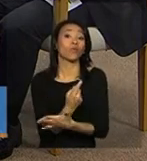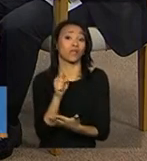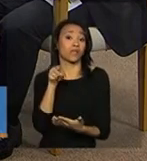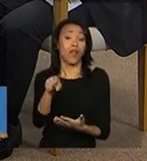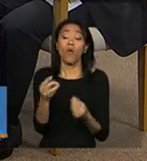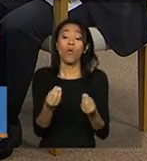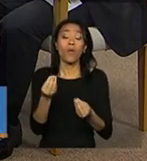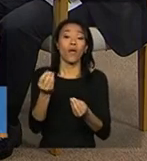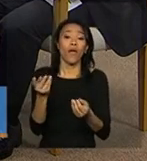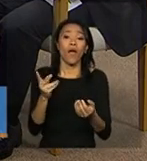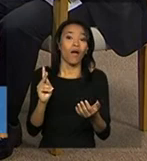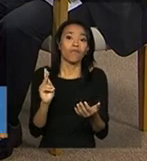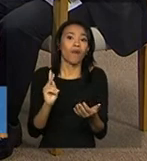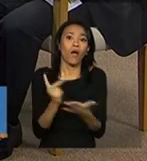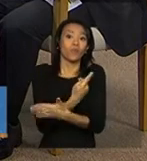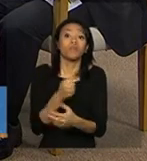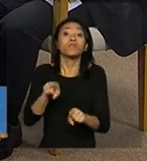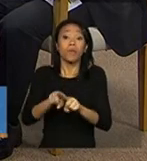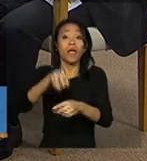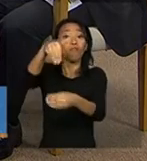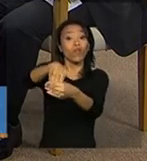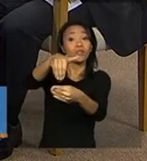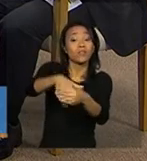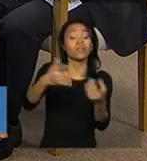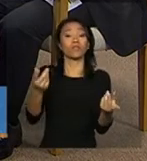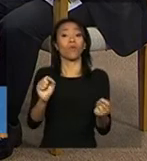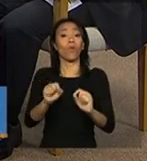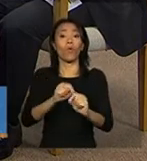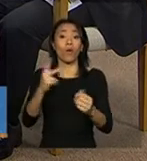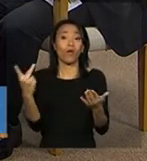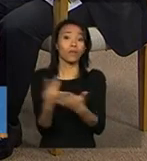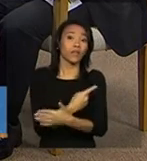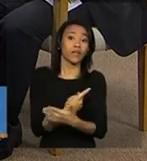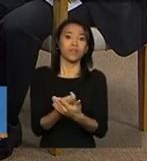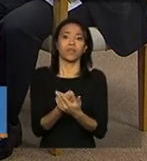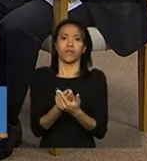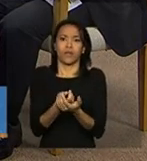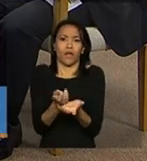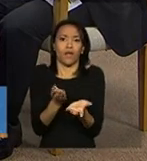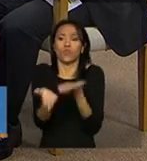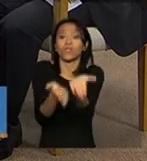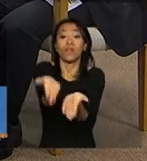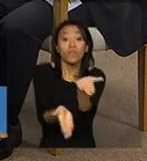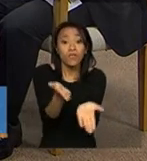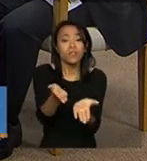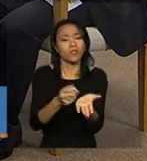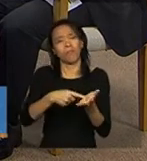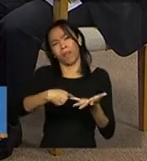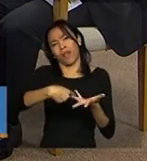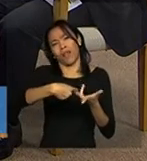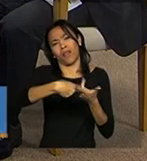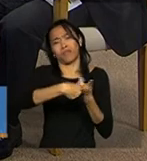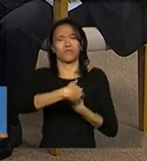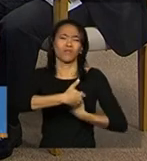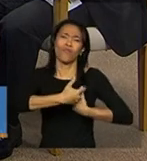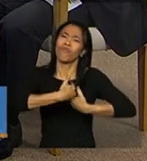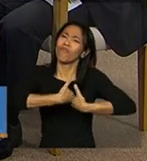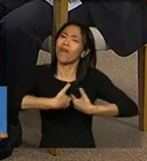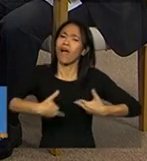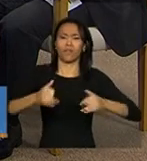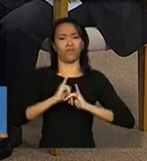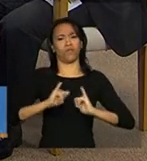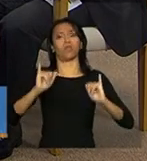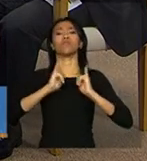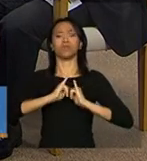eleição, a indicação dos serviços a serem financiados pelo município, etc. Entretanto, a gente está falando aqui